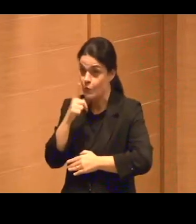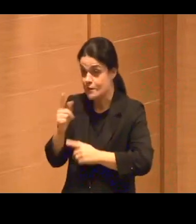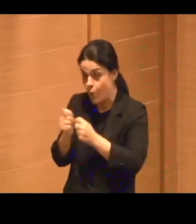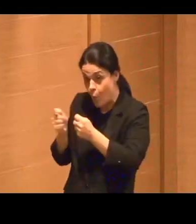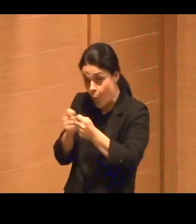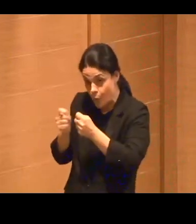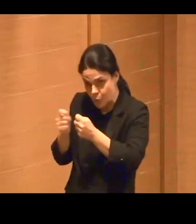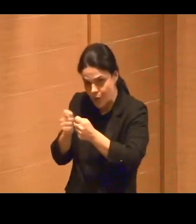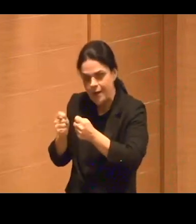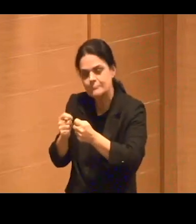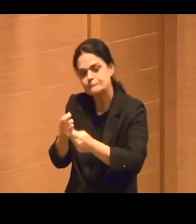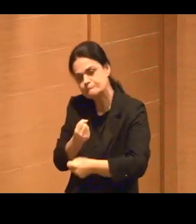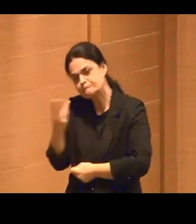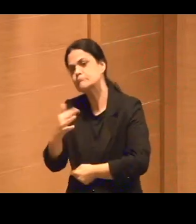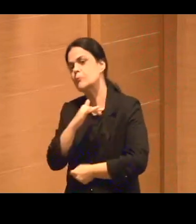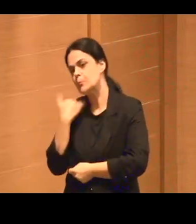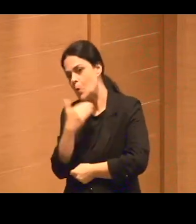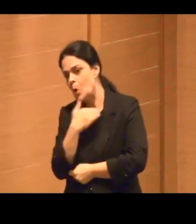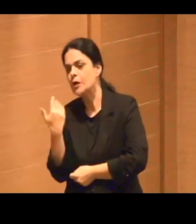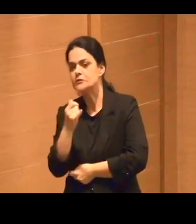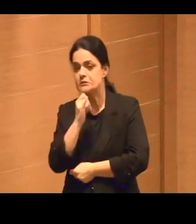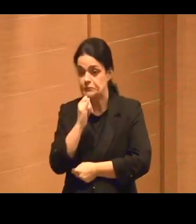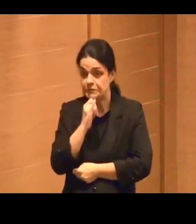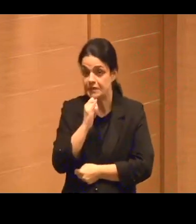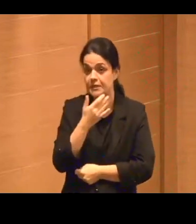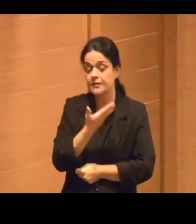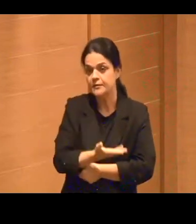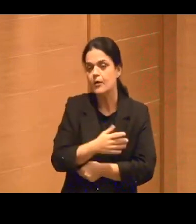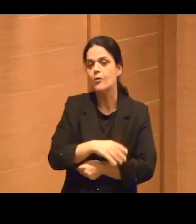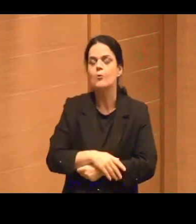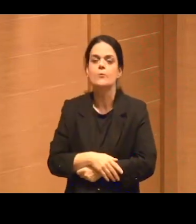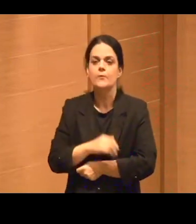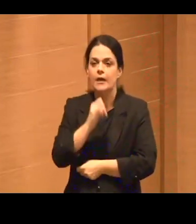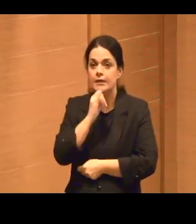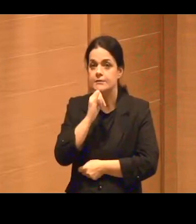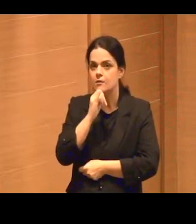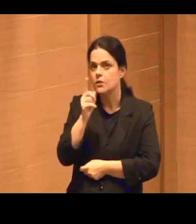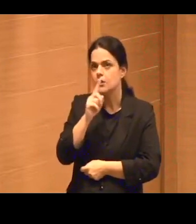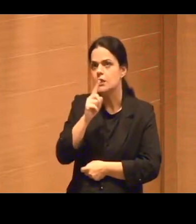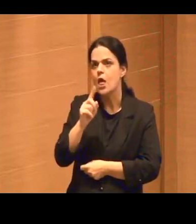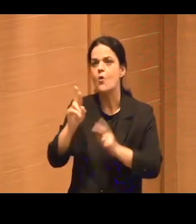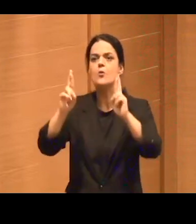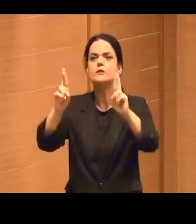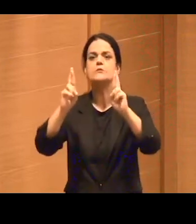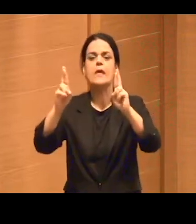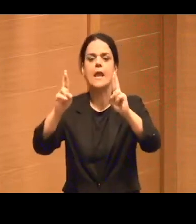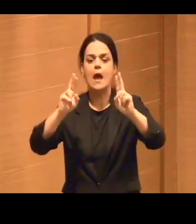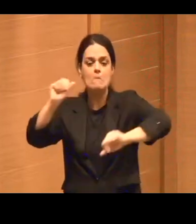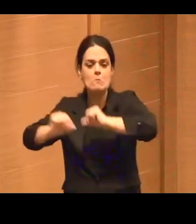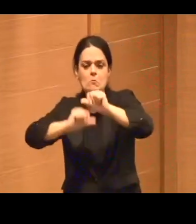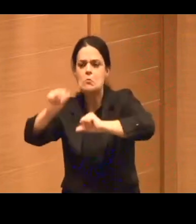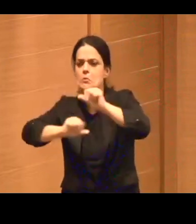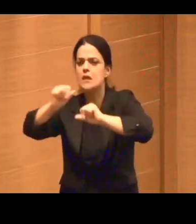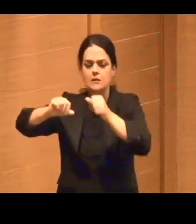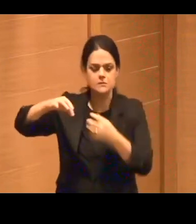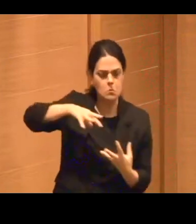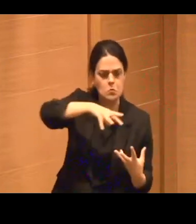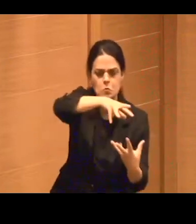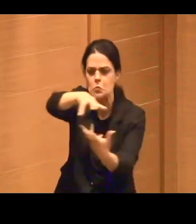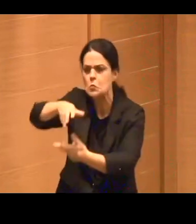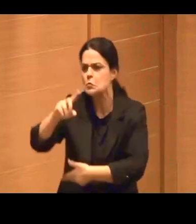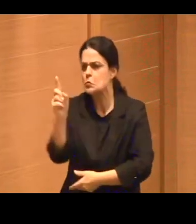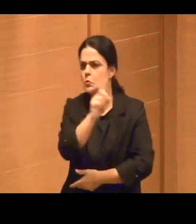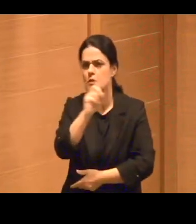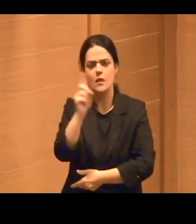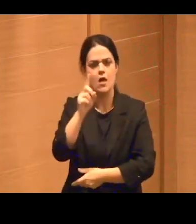o que a gente precisa? Hackear a educação por dentro, porque nós não vamos ficar esperando uma transformação global. Você viu, tivemos a expectativa